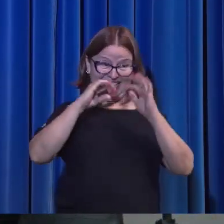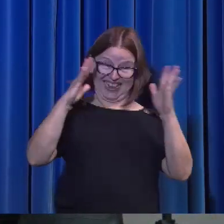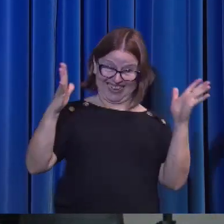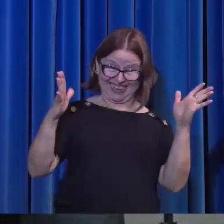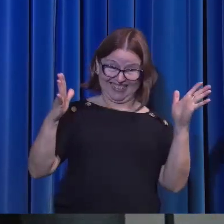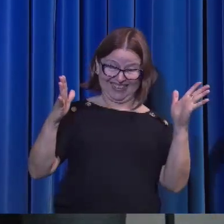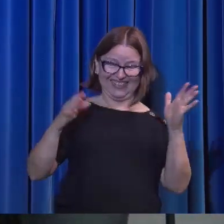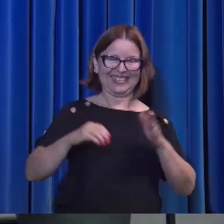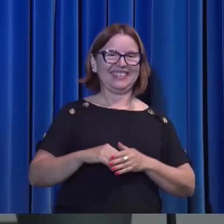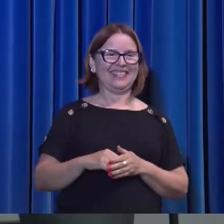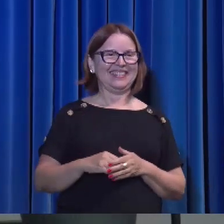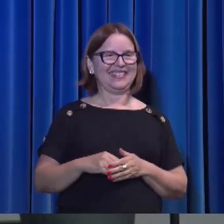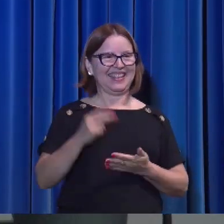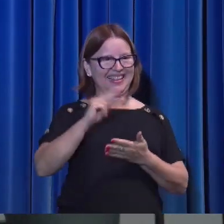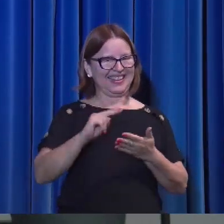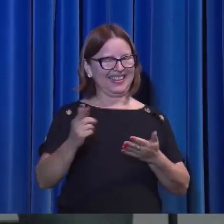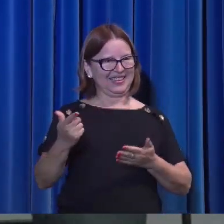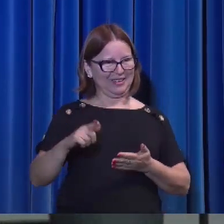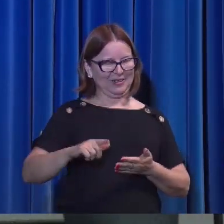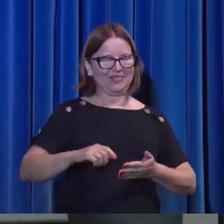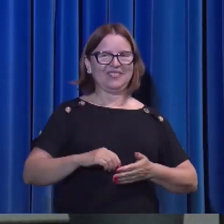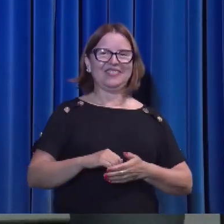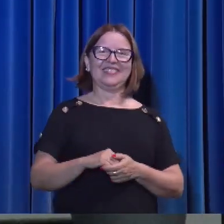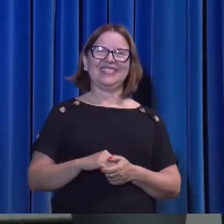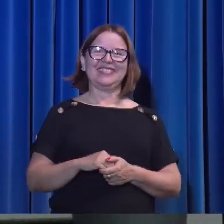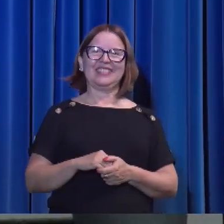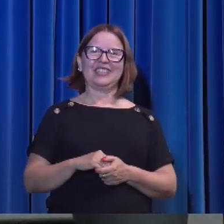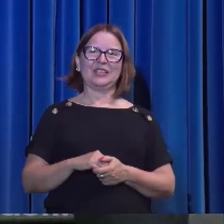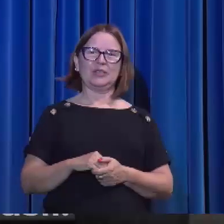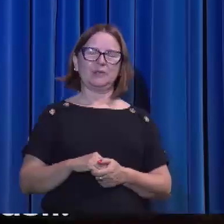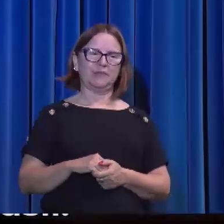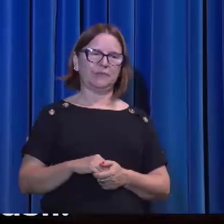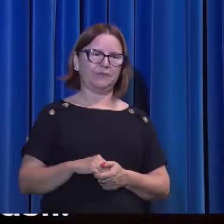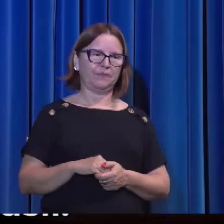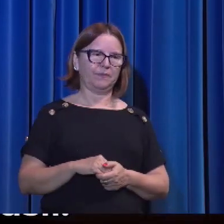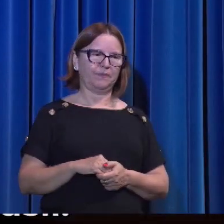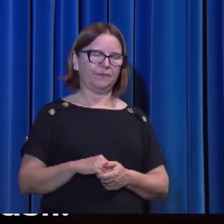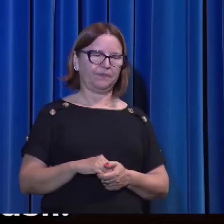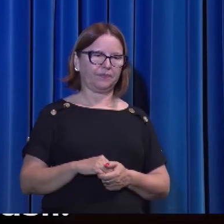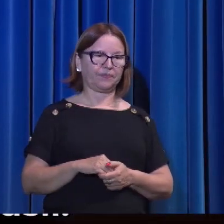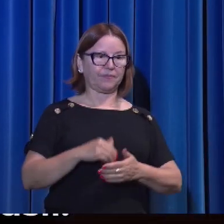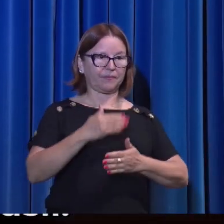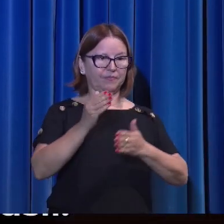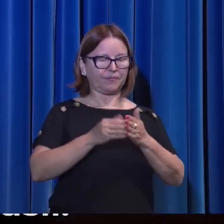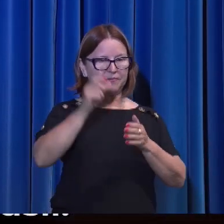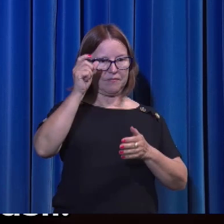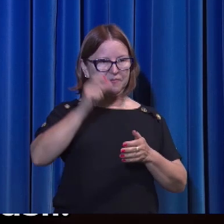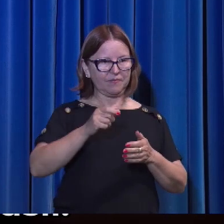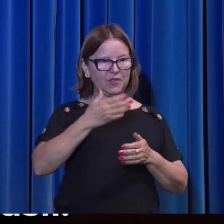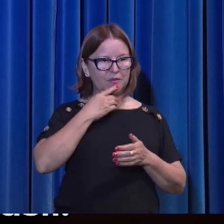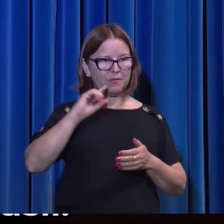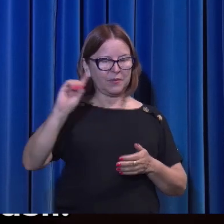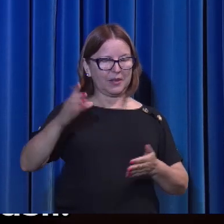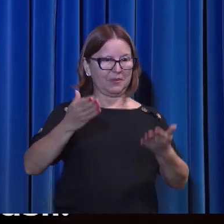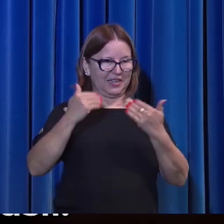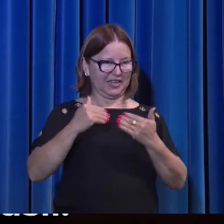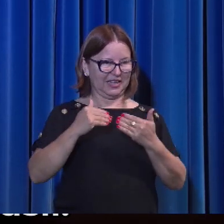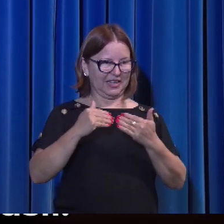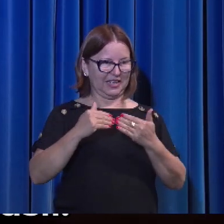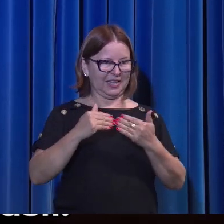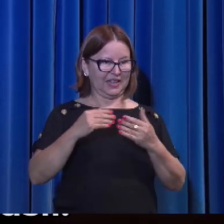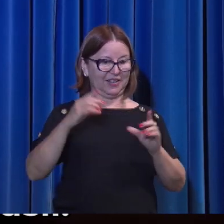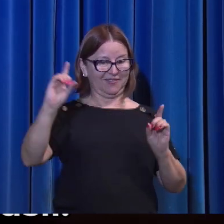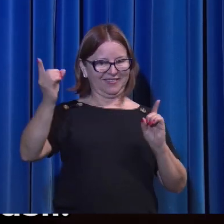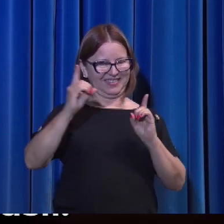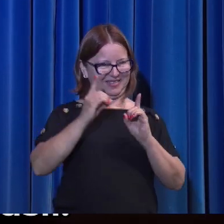Vamos ler de novo? Vamos? Vamos ler de novo. Todo aquele que o Pai me dá, esse virá